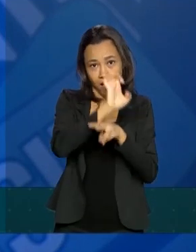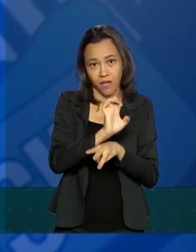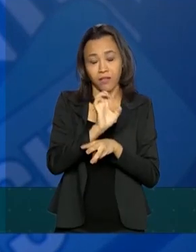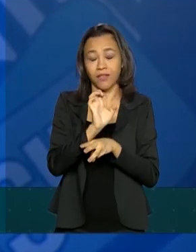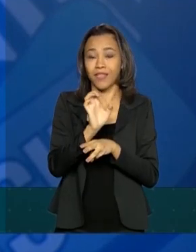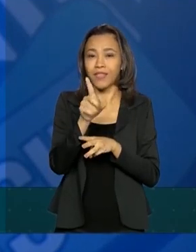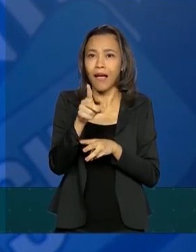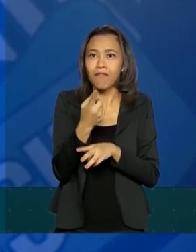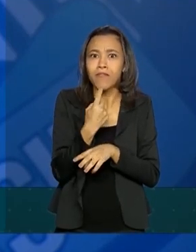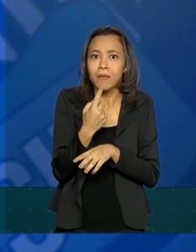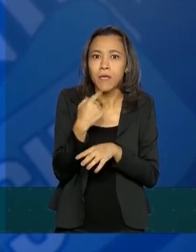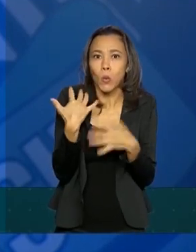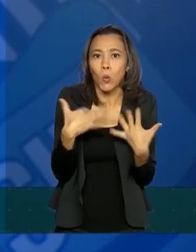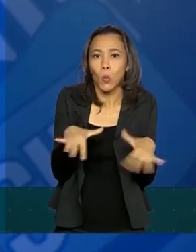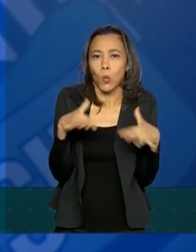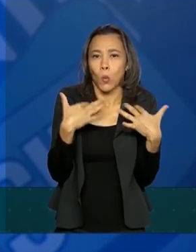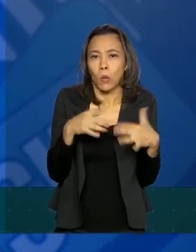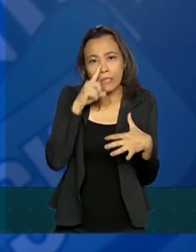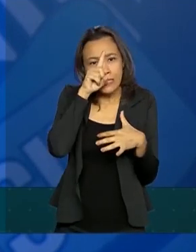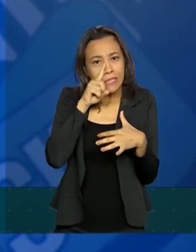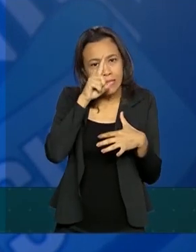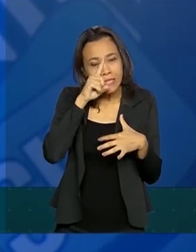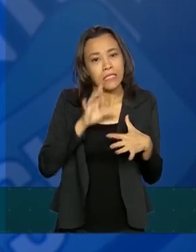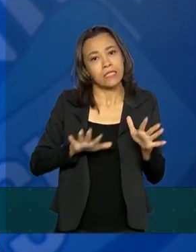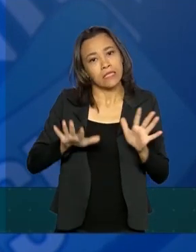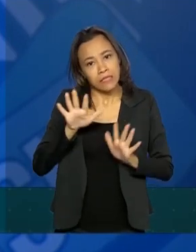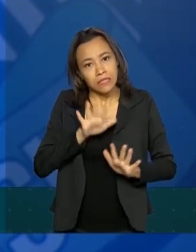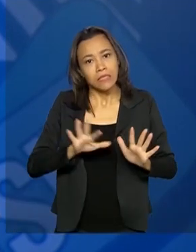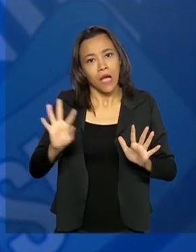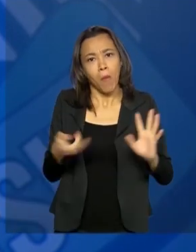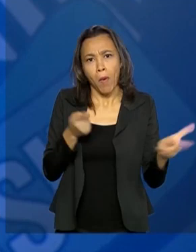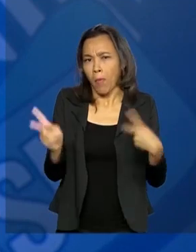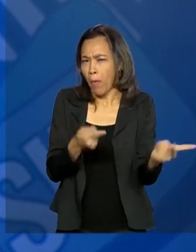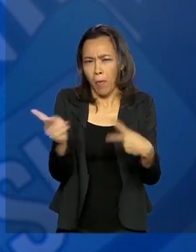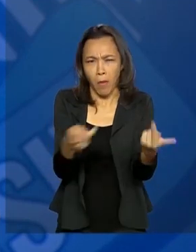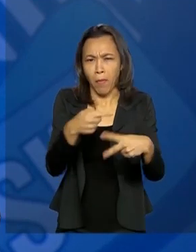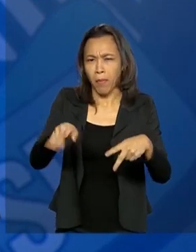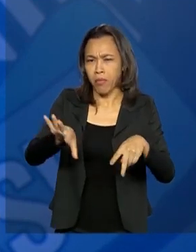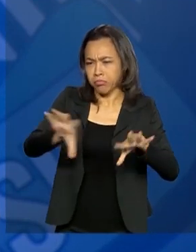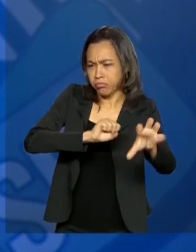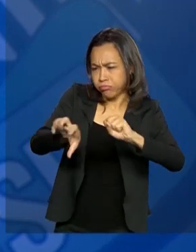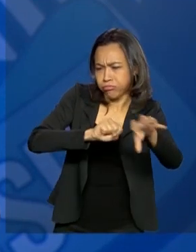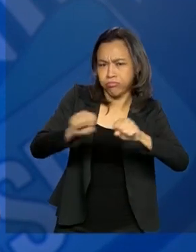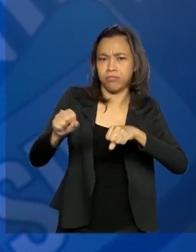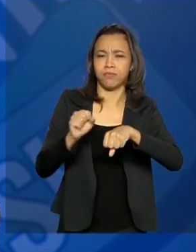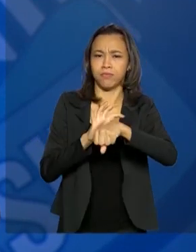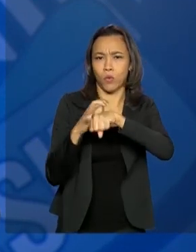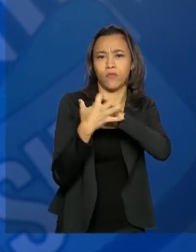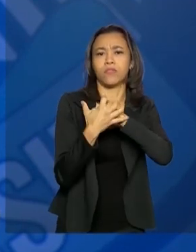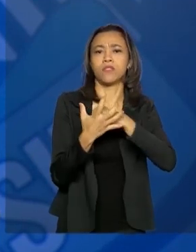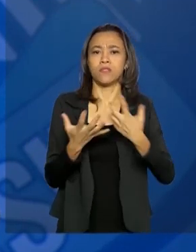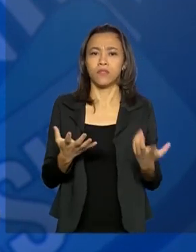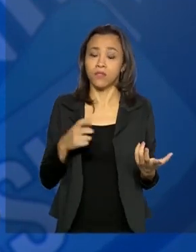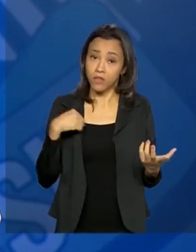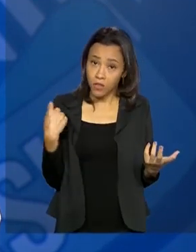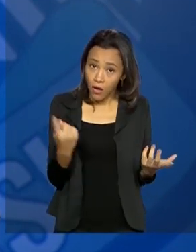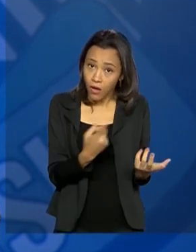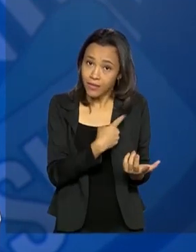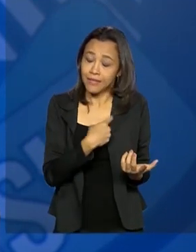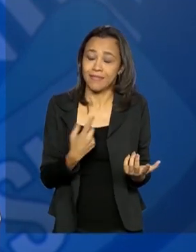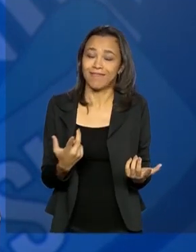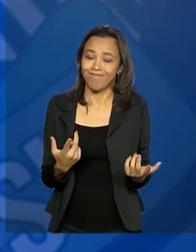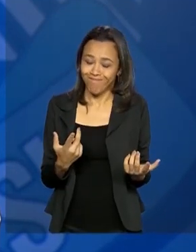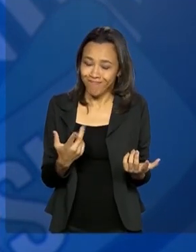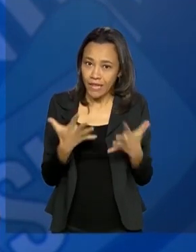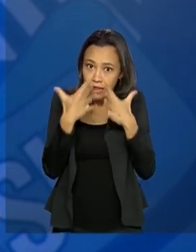há um aumento bastante considerável do número de casos, nós devemos dar a